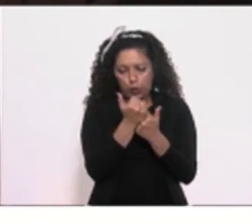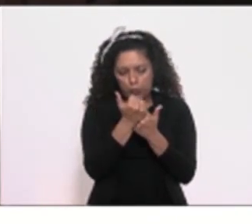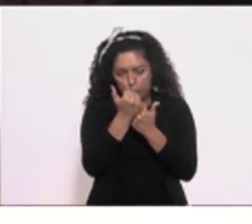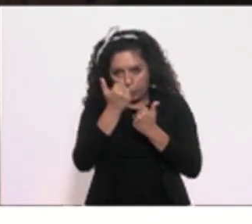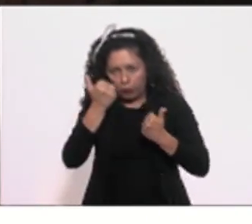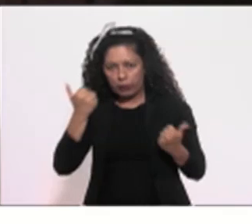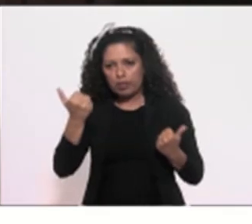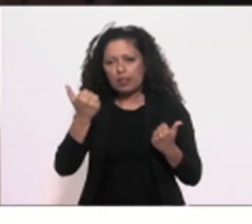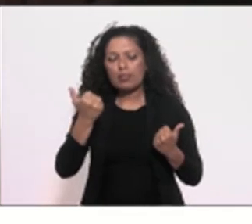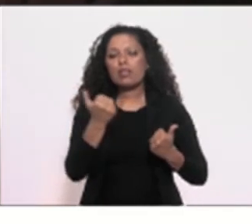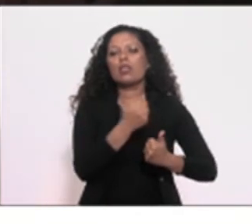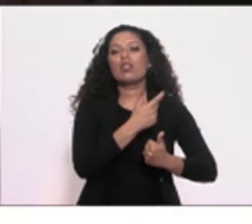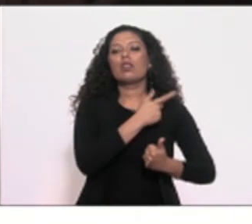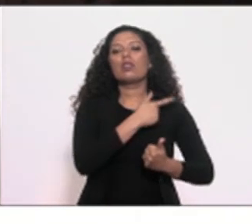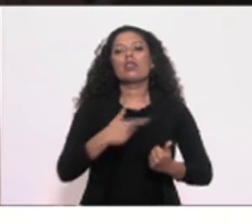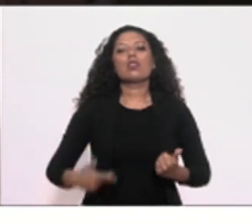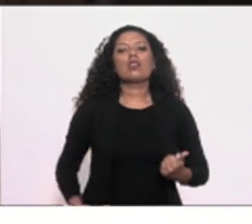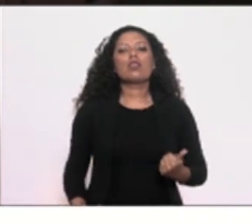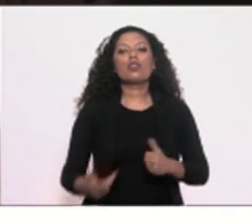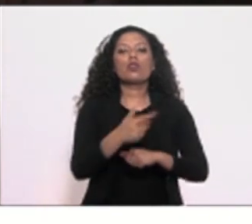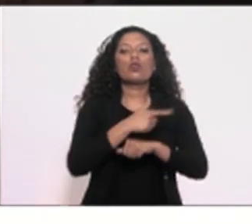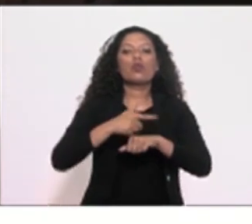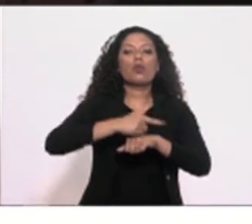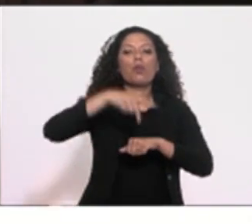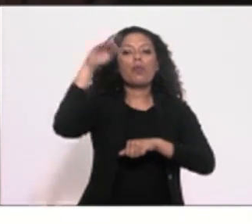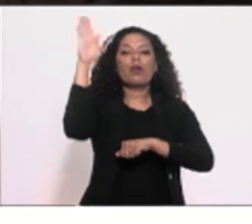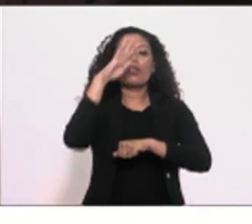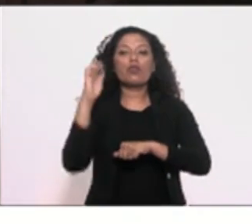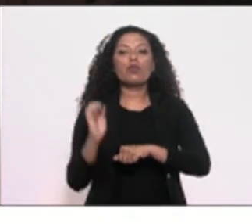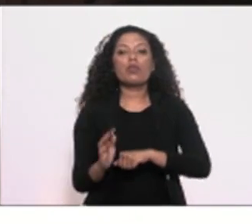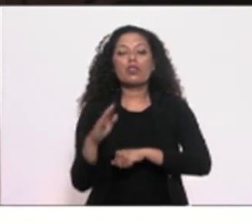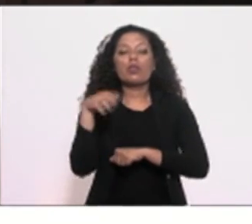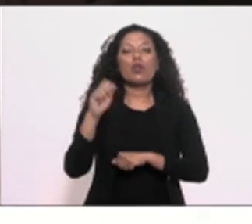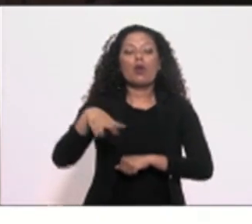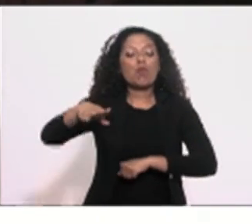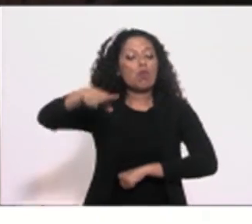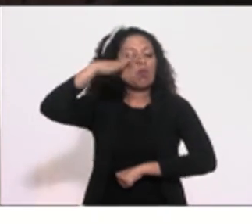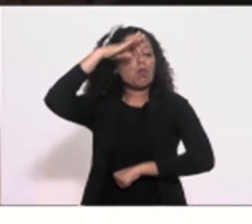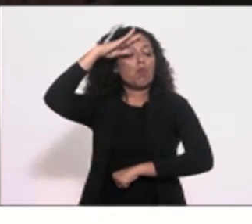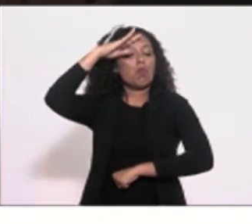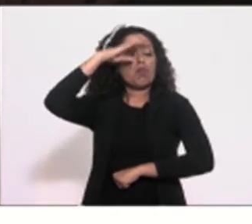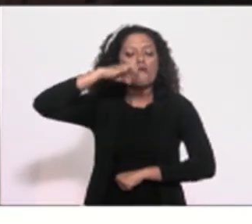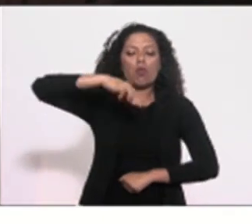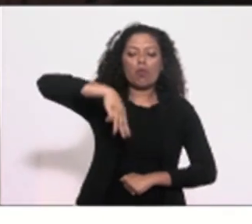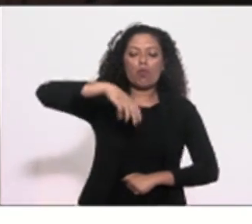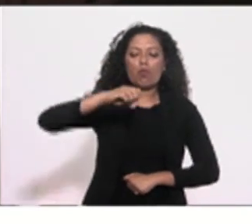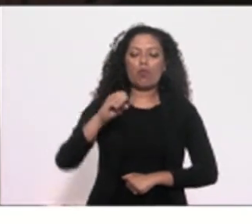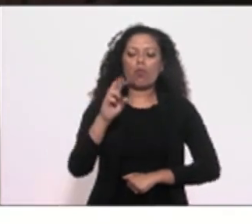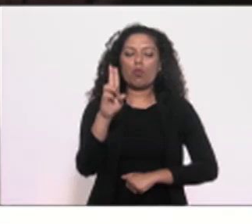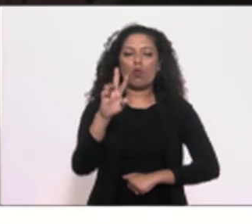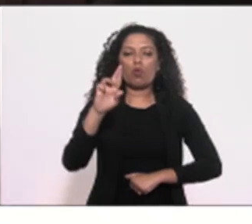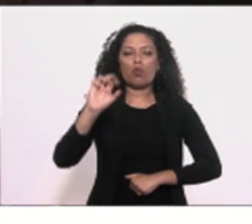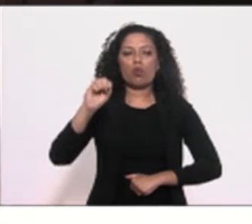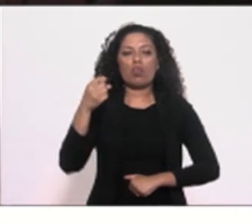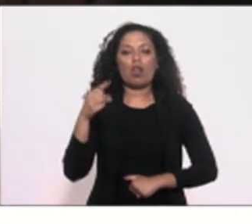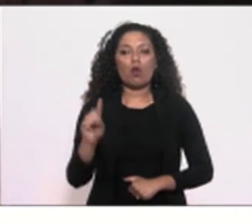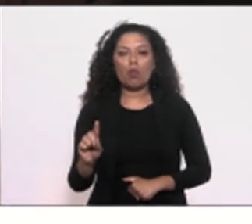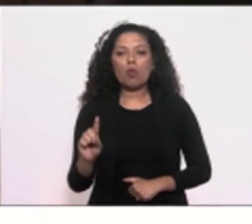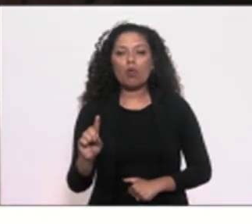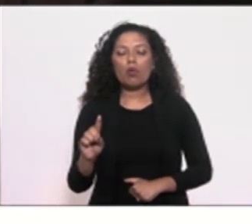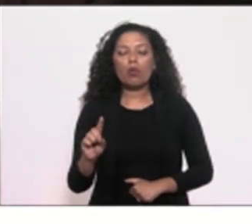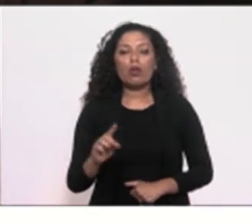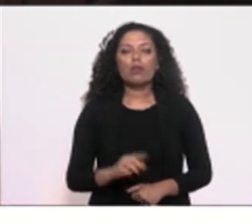voto popular, foi o general Mourão. Ora,